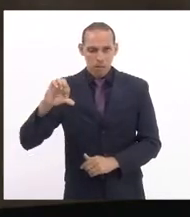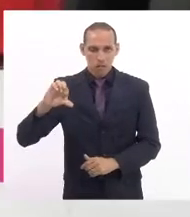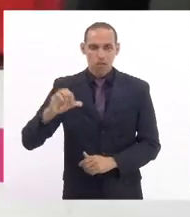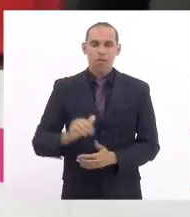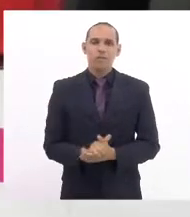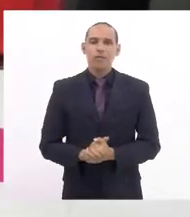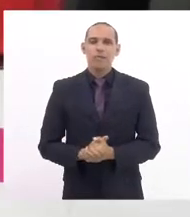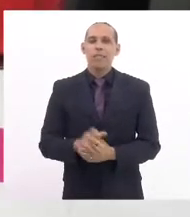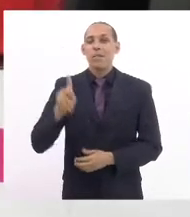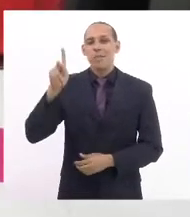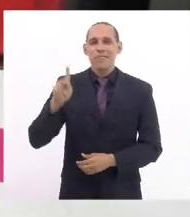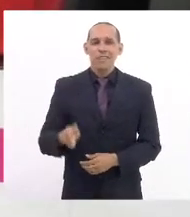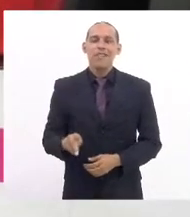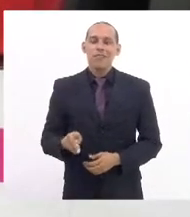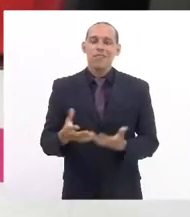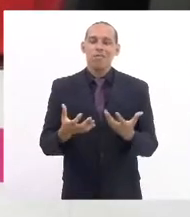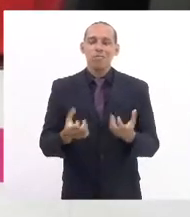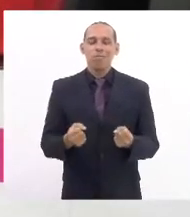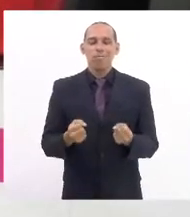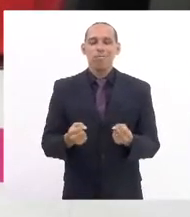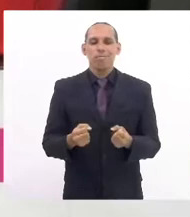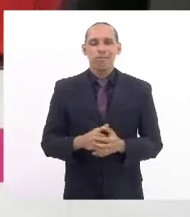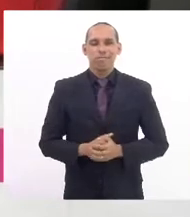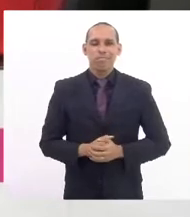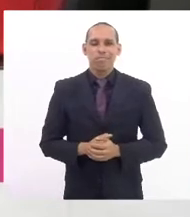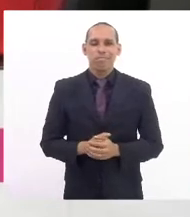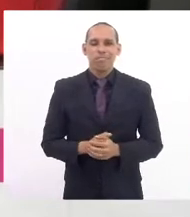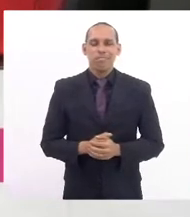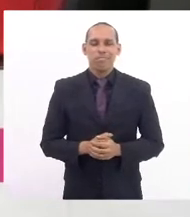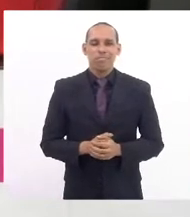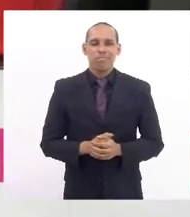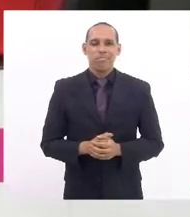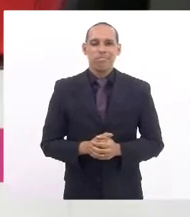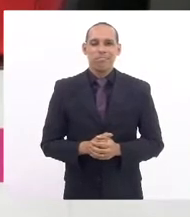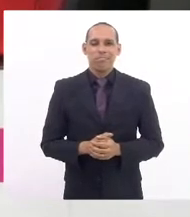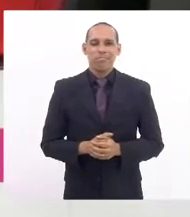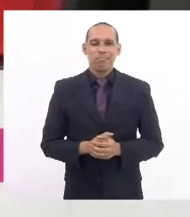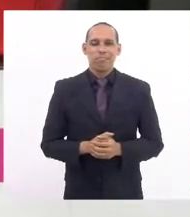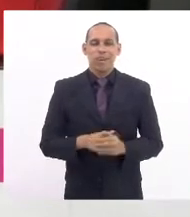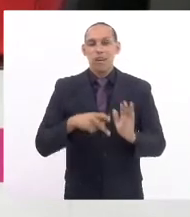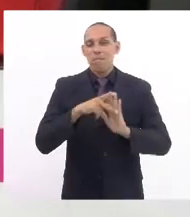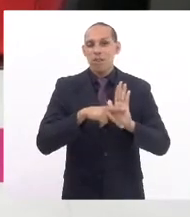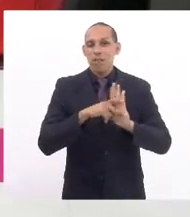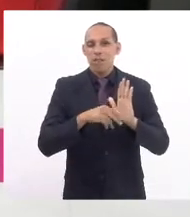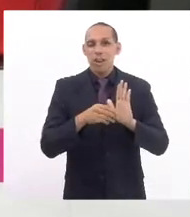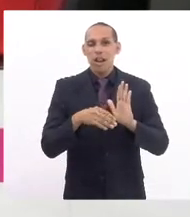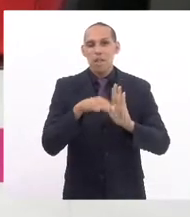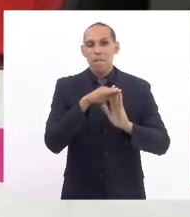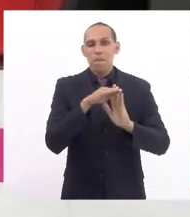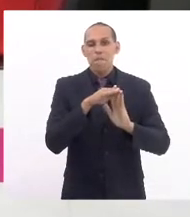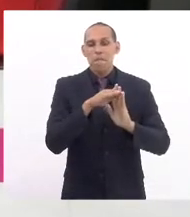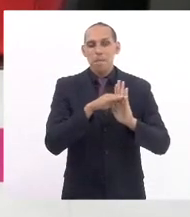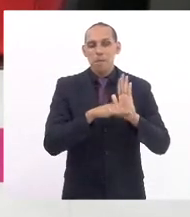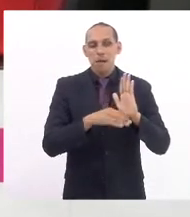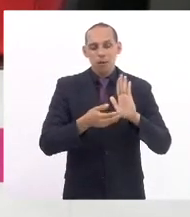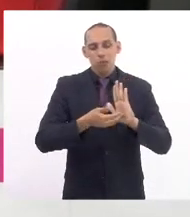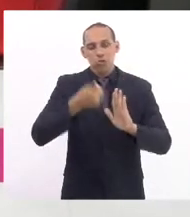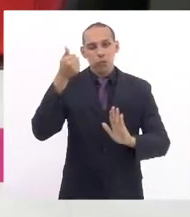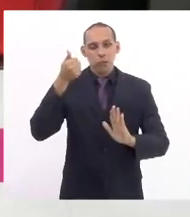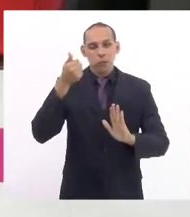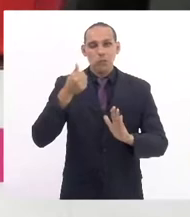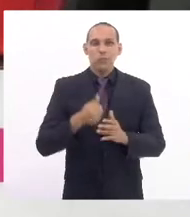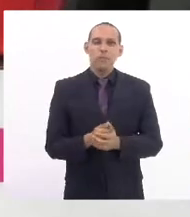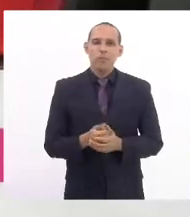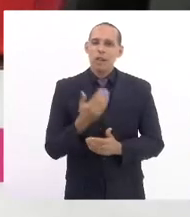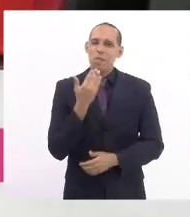A presidência defere o pedido de vossa excelência. O projeto foi retirado de lei da pauta